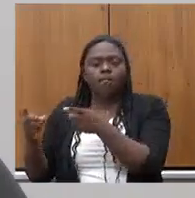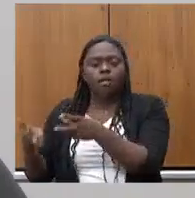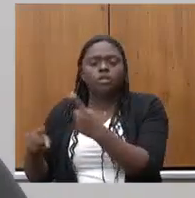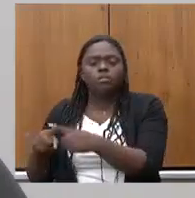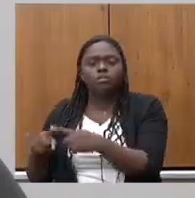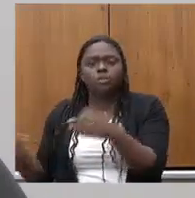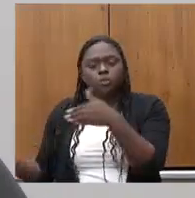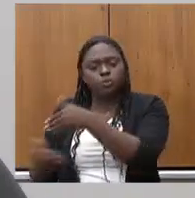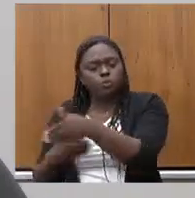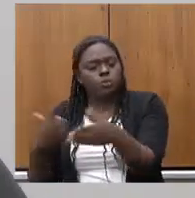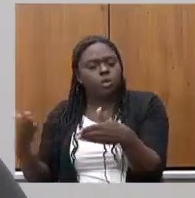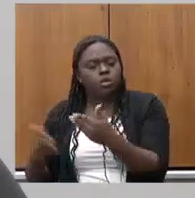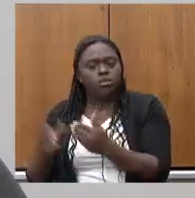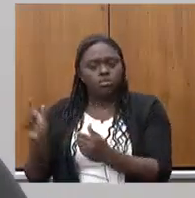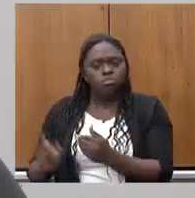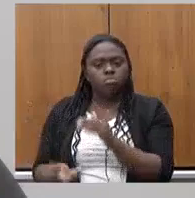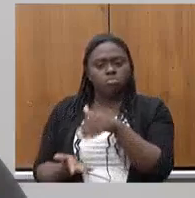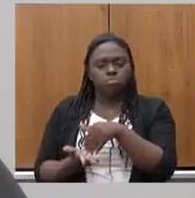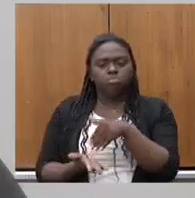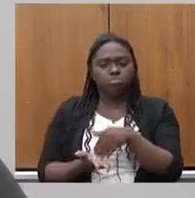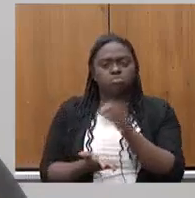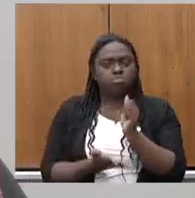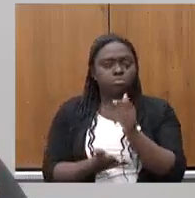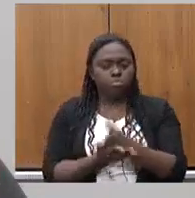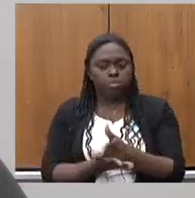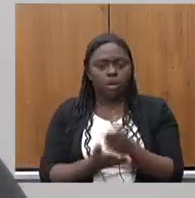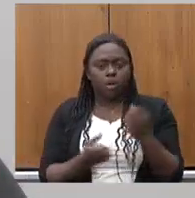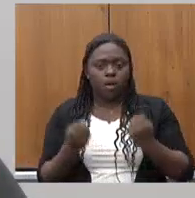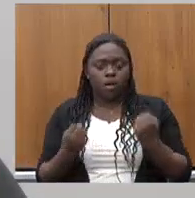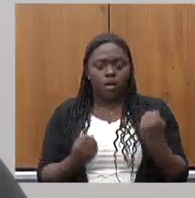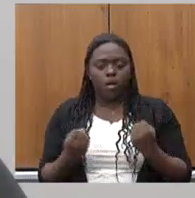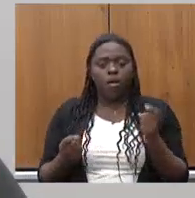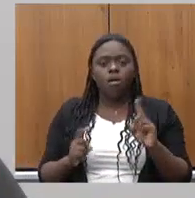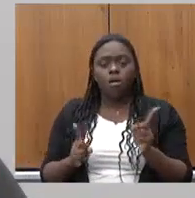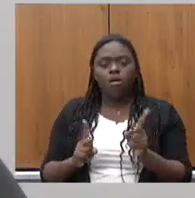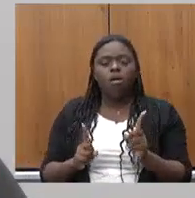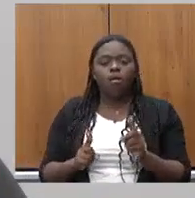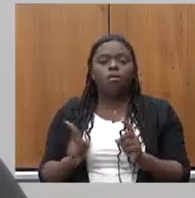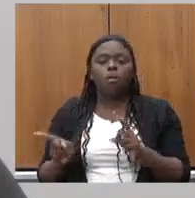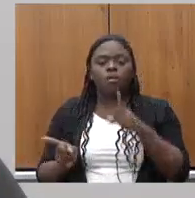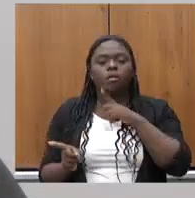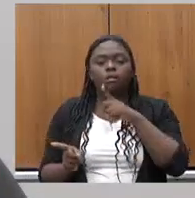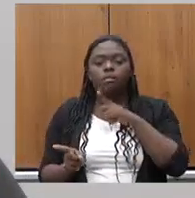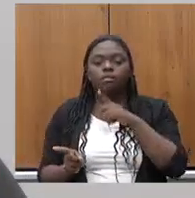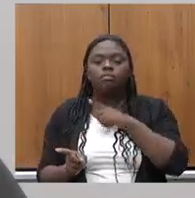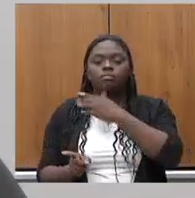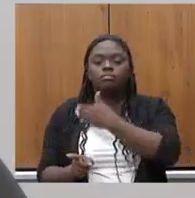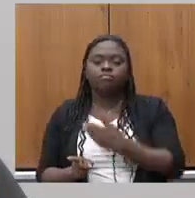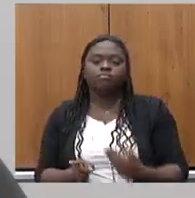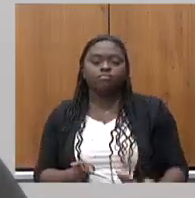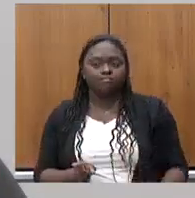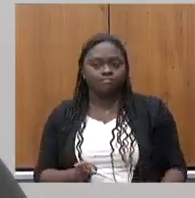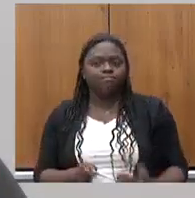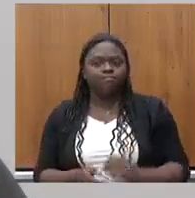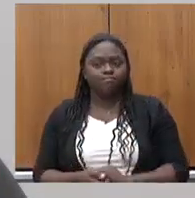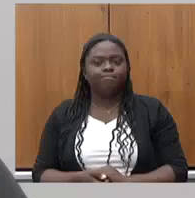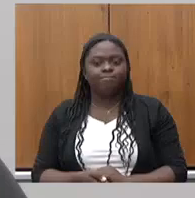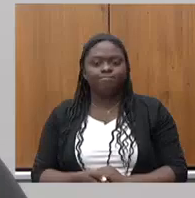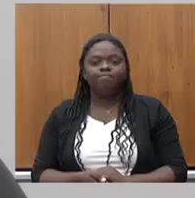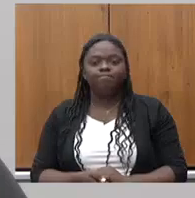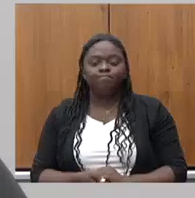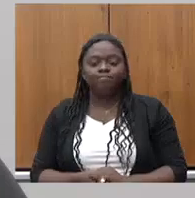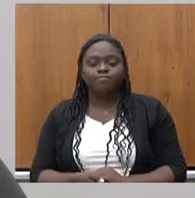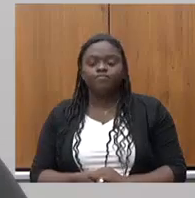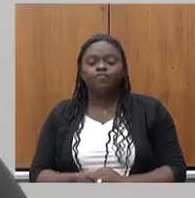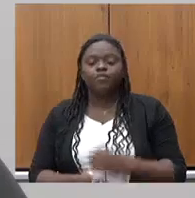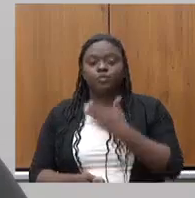repassando ao consumidor final que vai comprar aquele carro o benefício fiscal que ele teve do governo o benefício que o